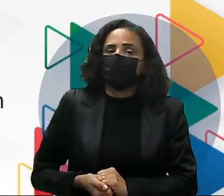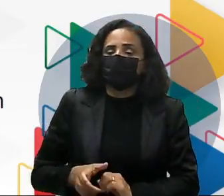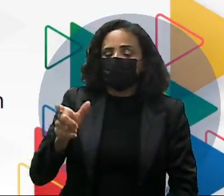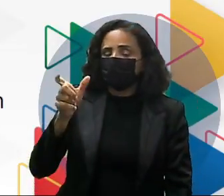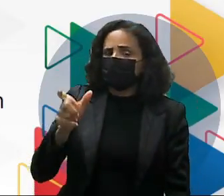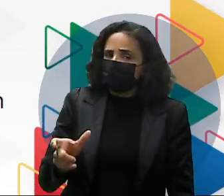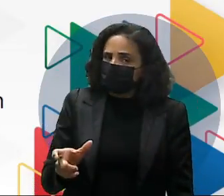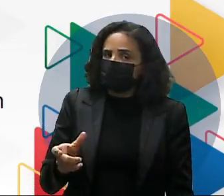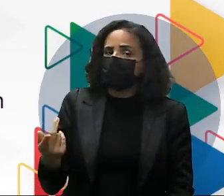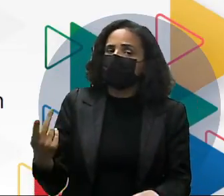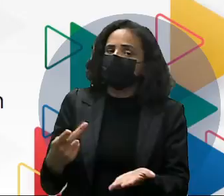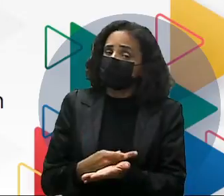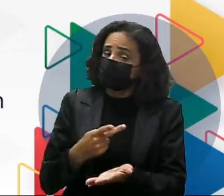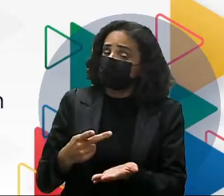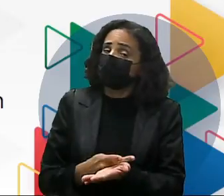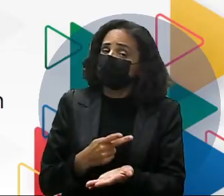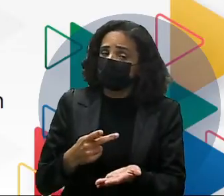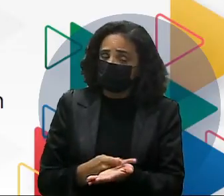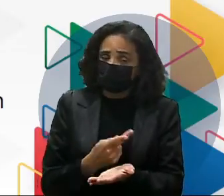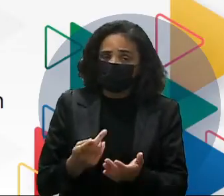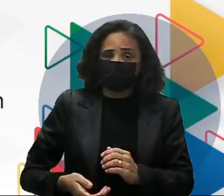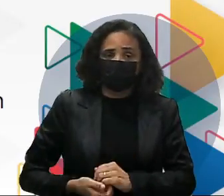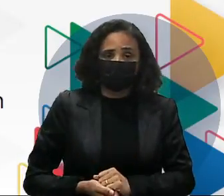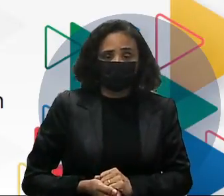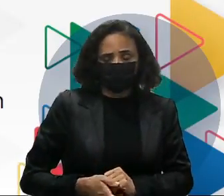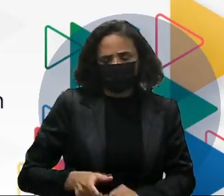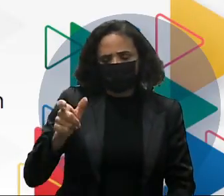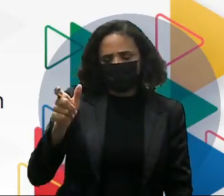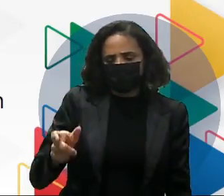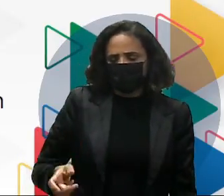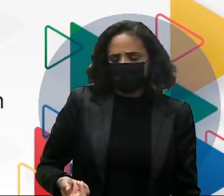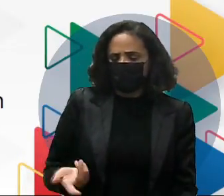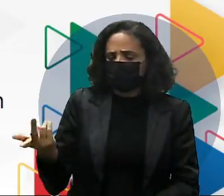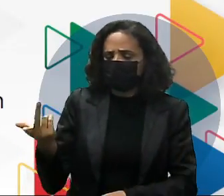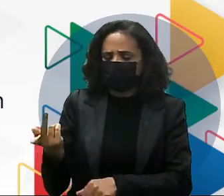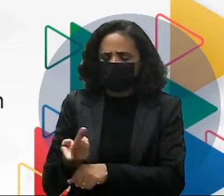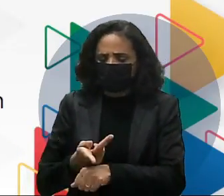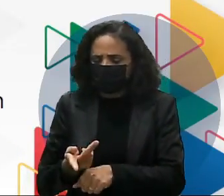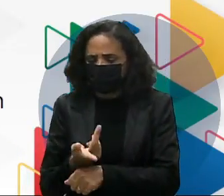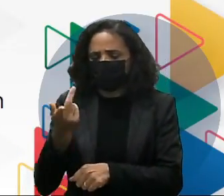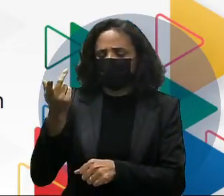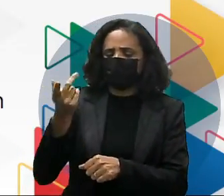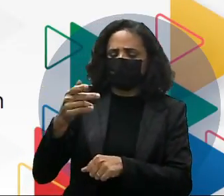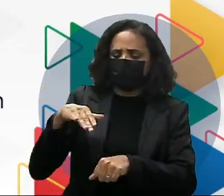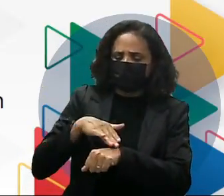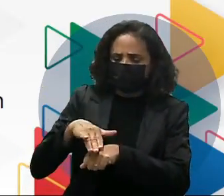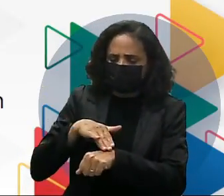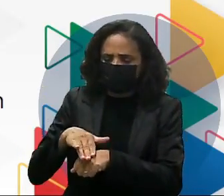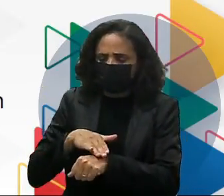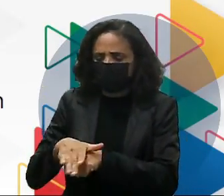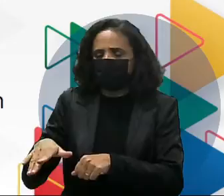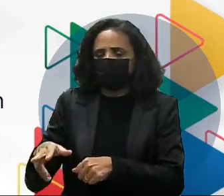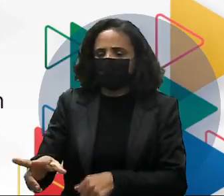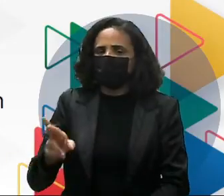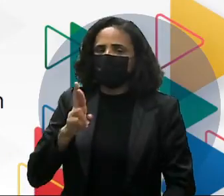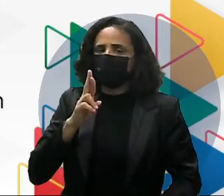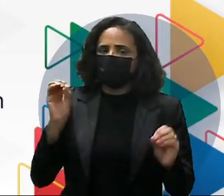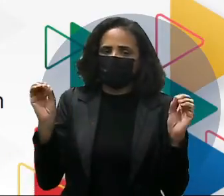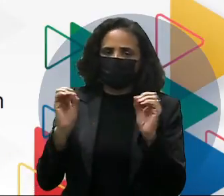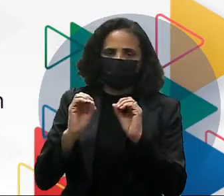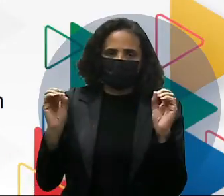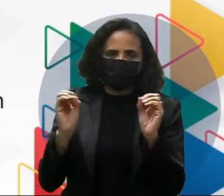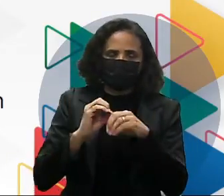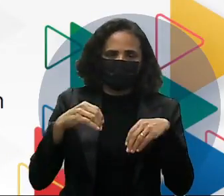negligência Quando as pessoas estão procurando ele para saber a respeito de demandas E ele não dá nenhum tipo de